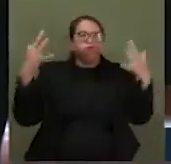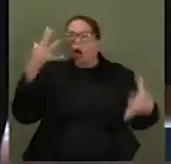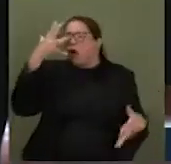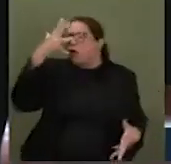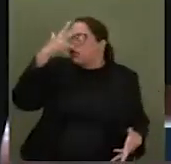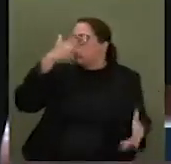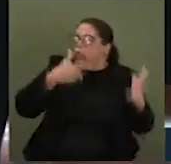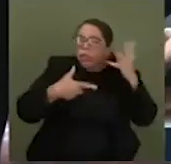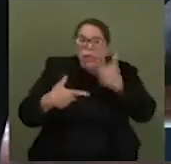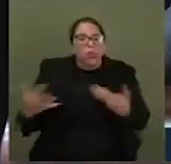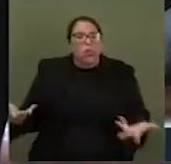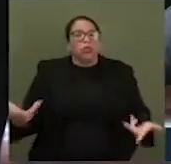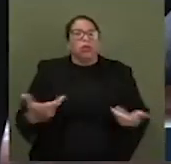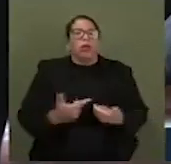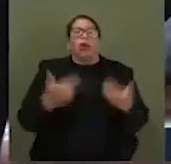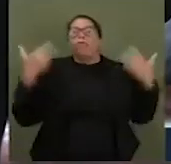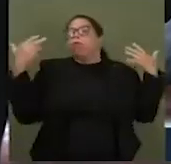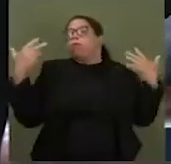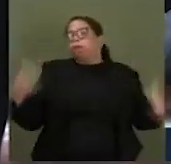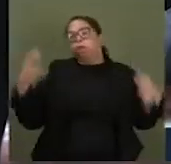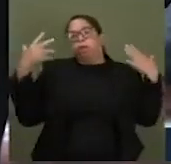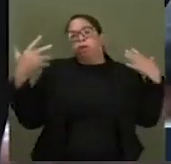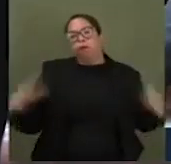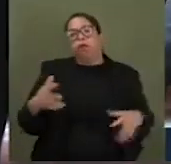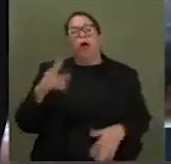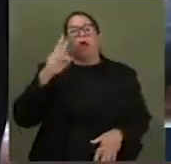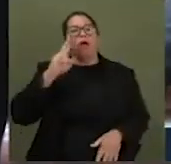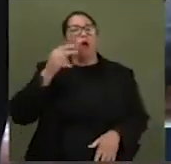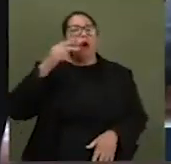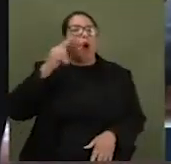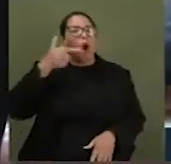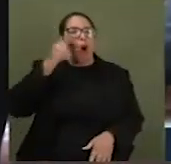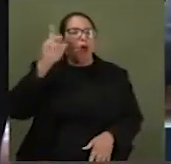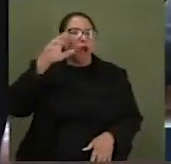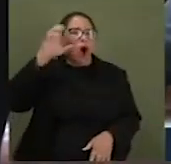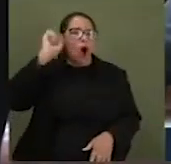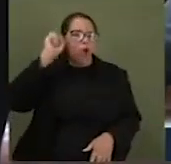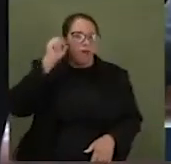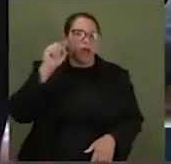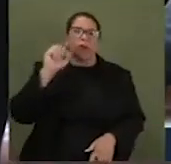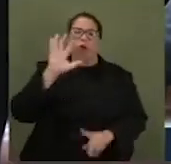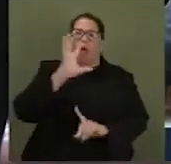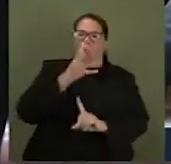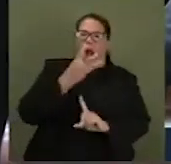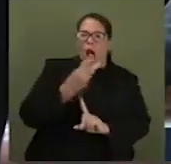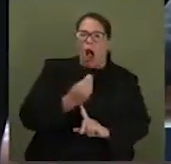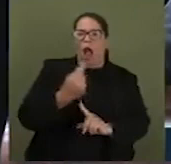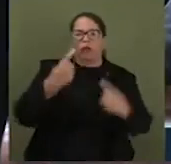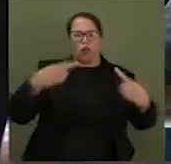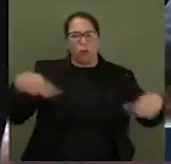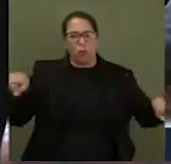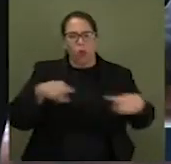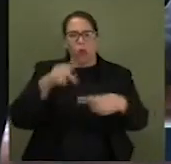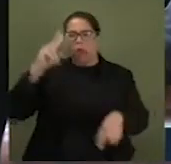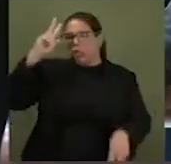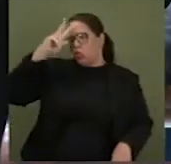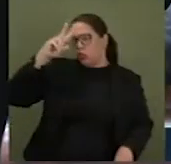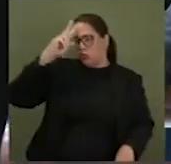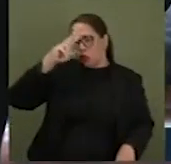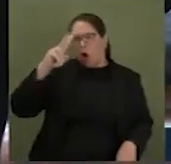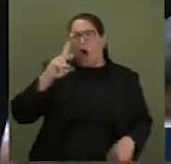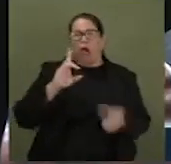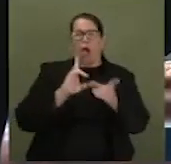parabéns. Ali nós vimos música, canto, arte, história e